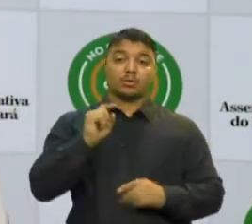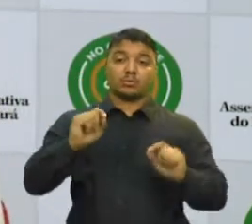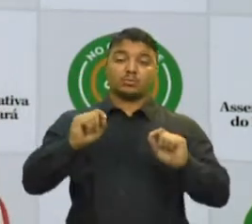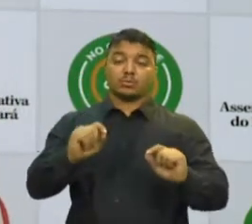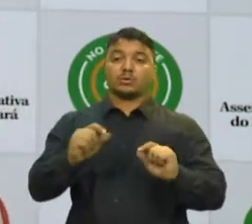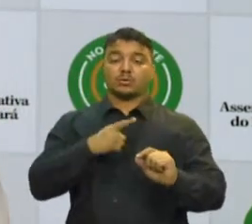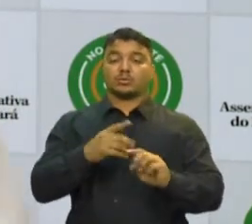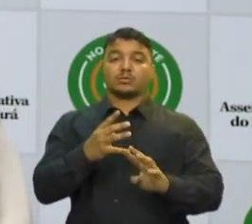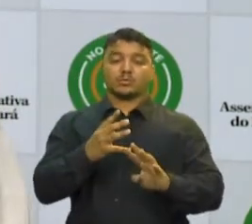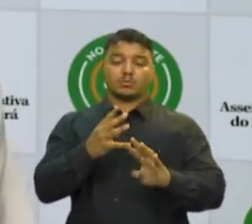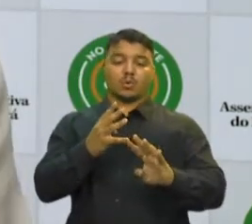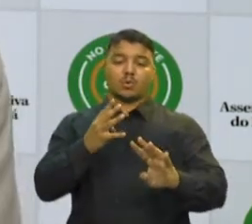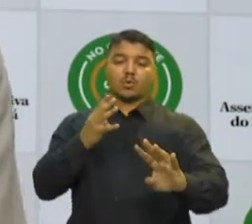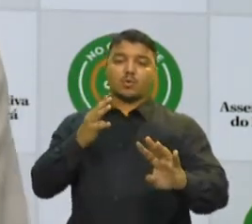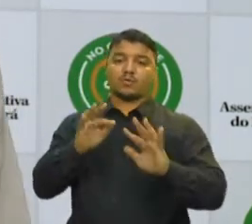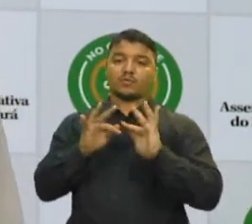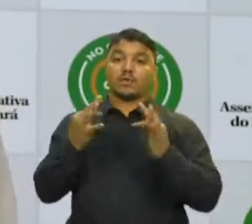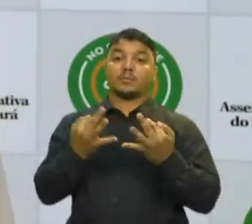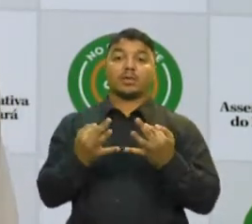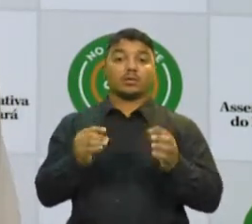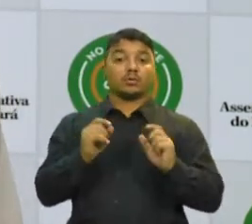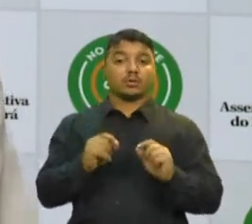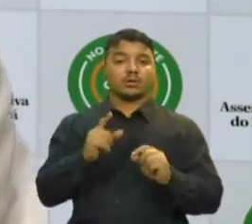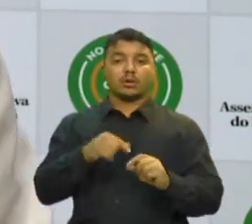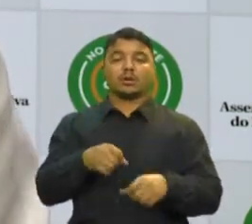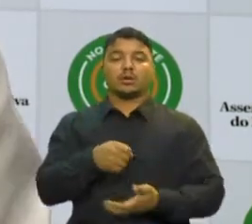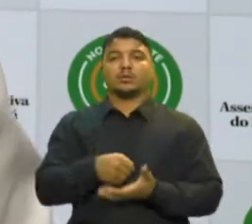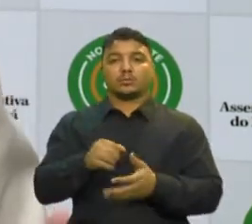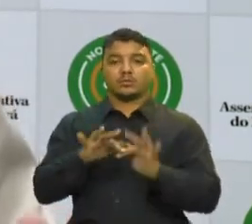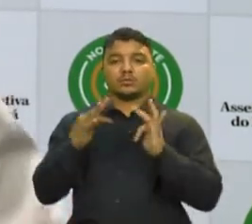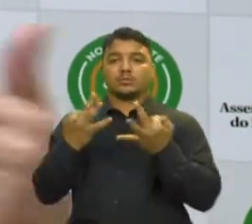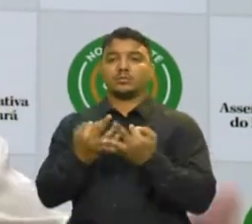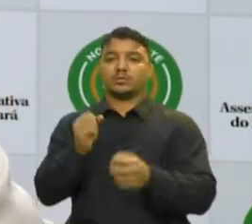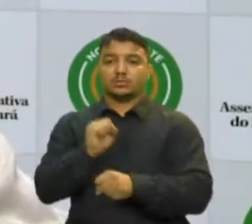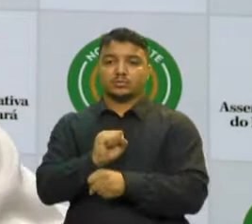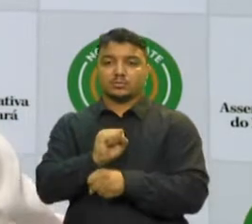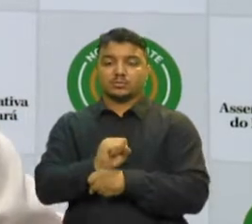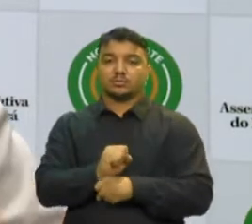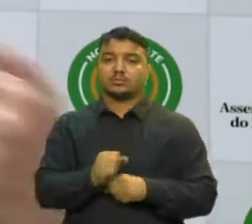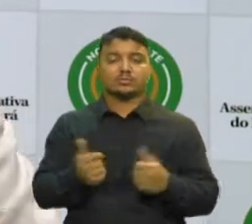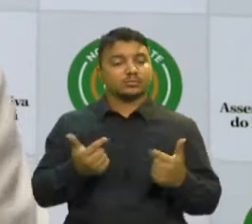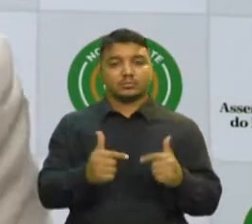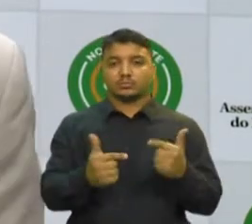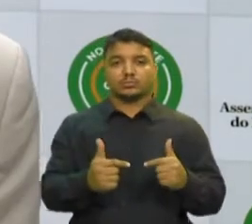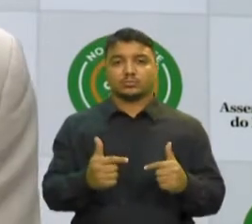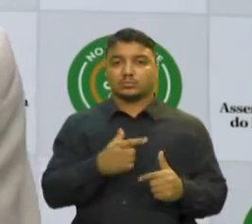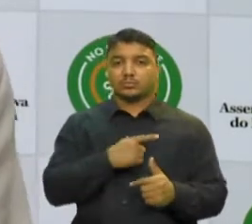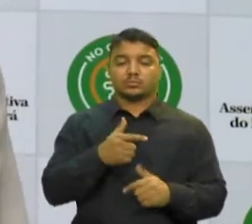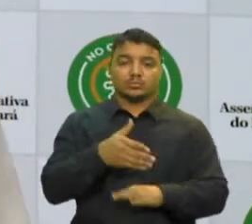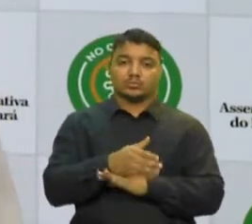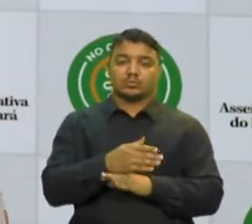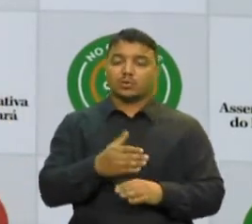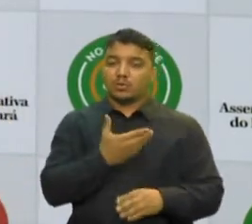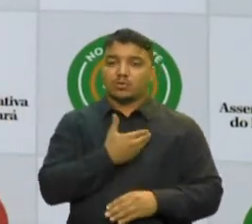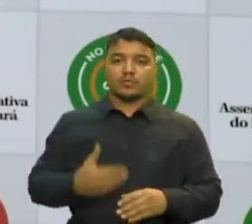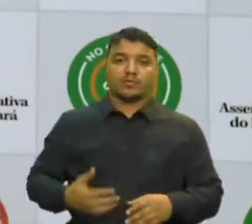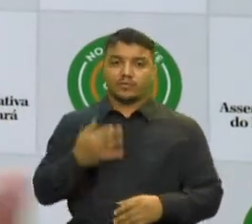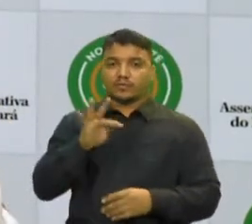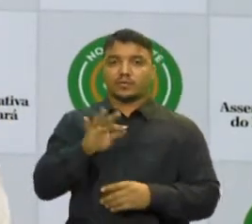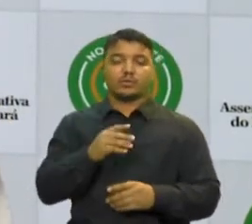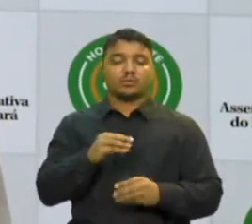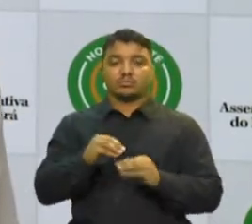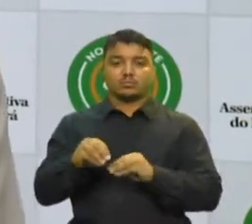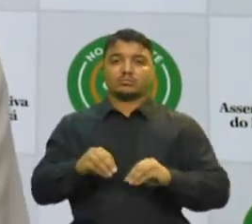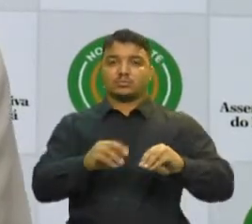fila, 2 milhões de famílias na fila do Bolsa Família Não há empenho do governo federal no programa de transferência de